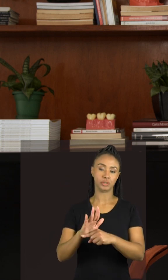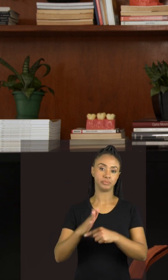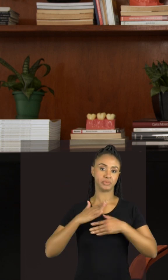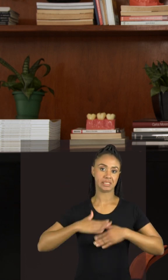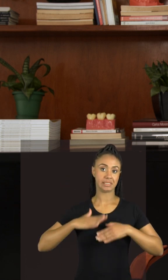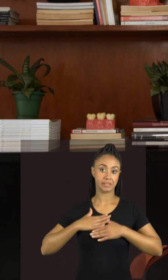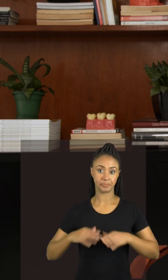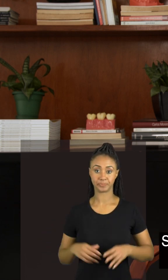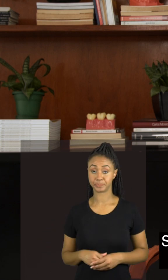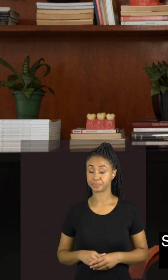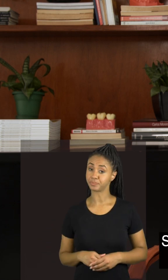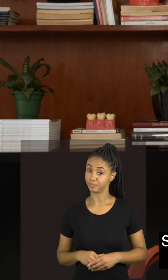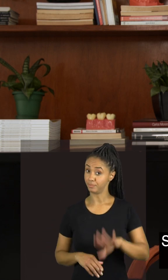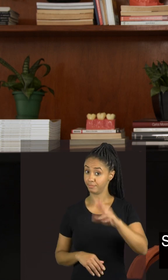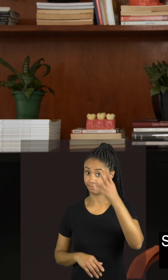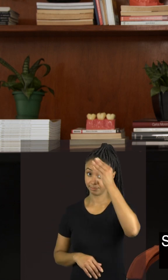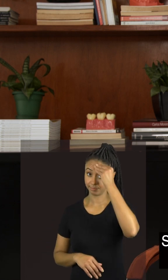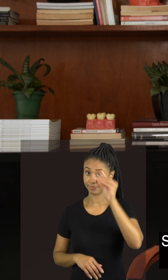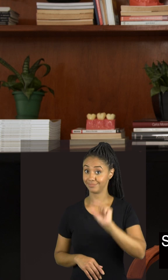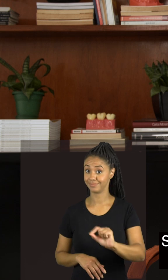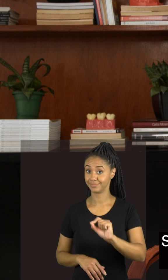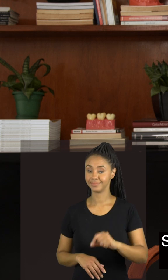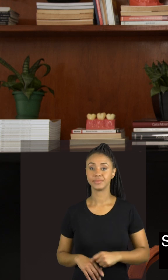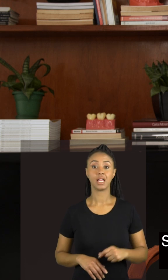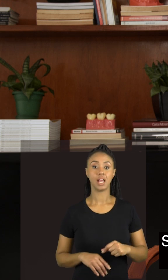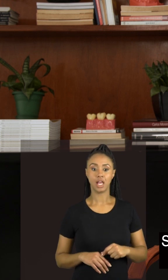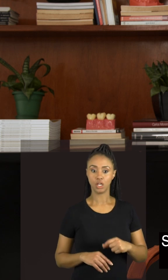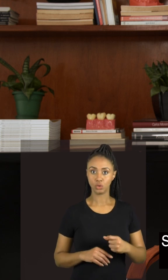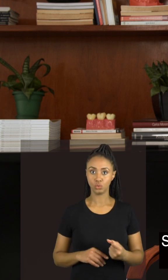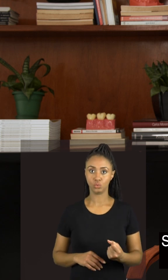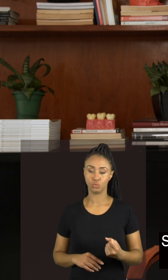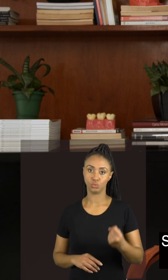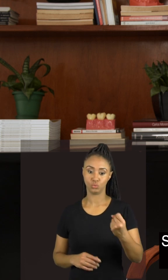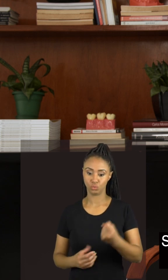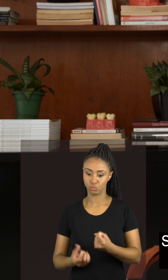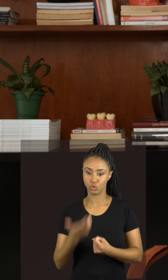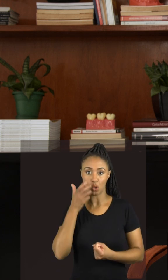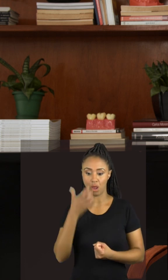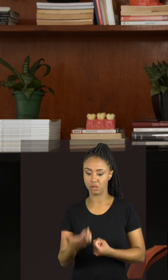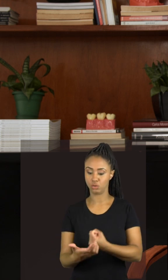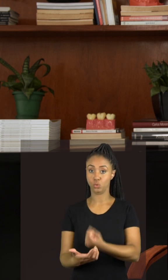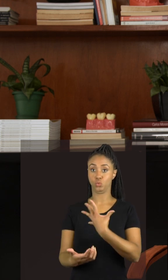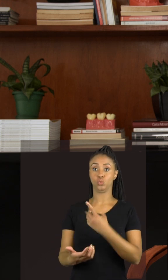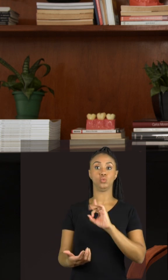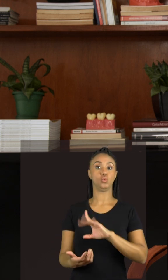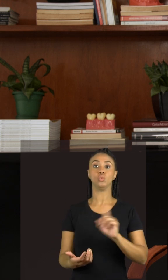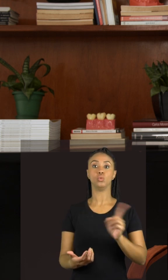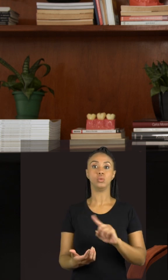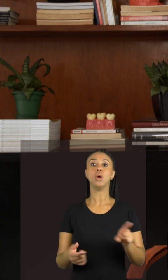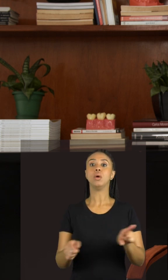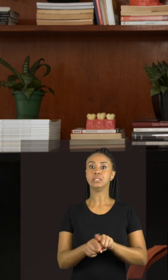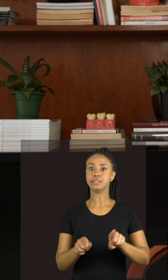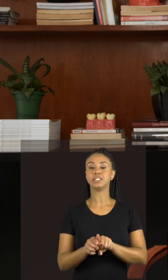descanso noturno. Só lembrando aqui que essa luz não só vem dos celulares, mas é a